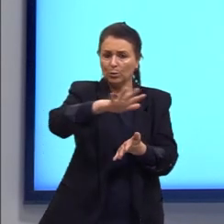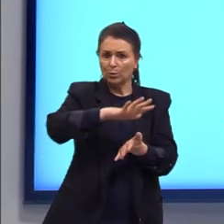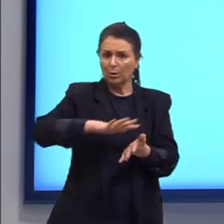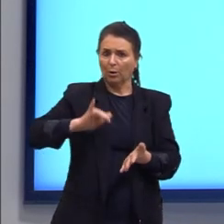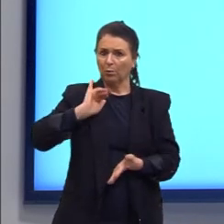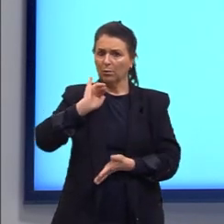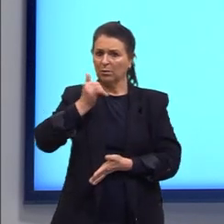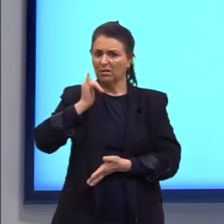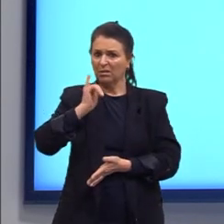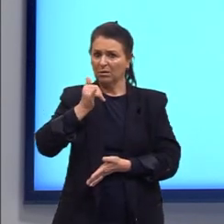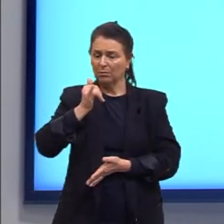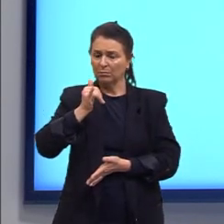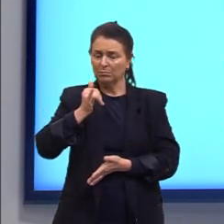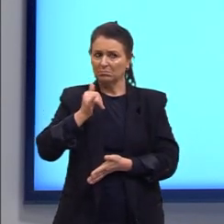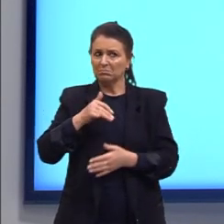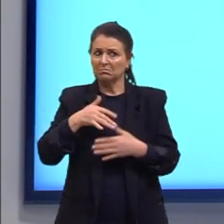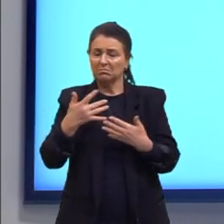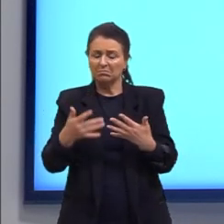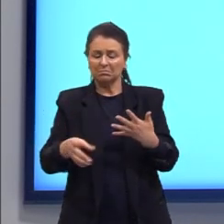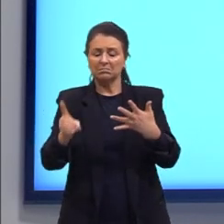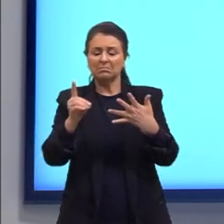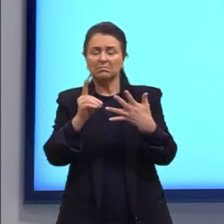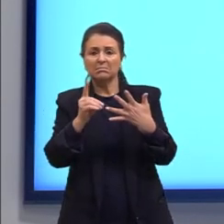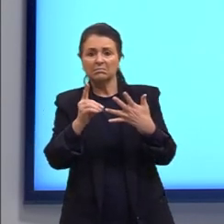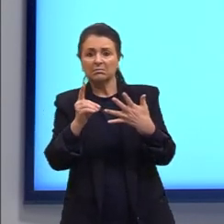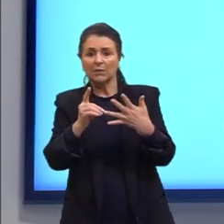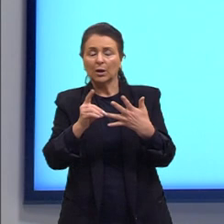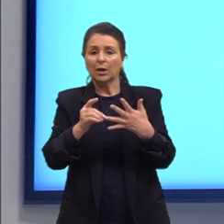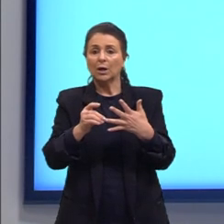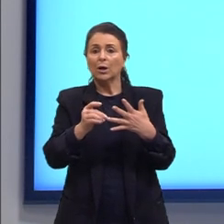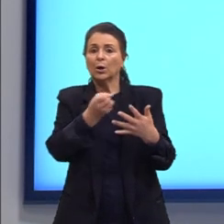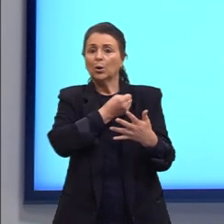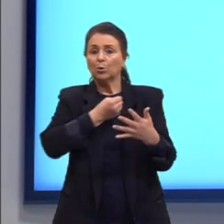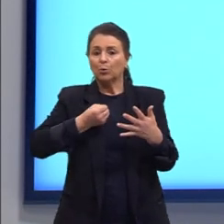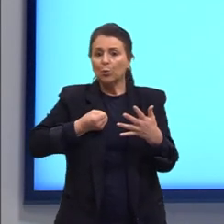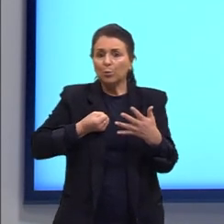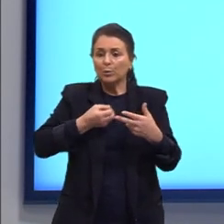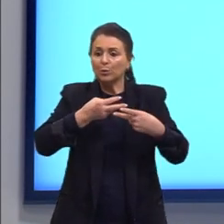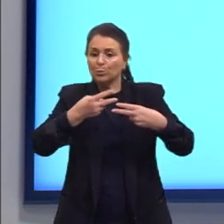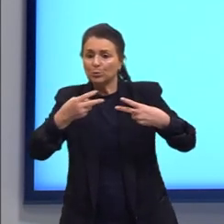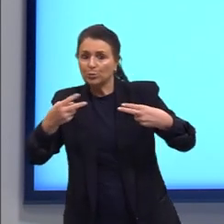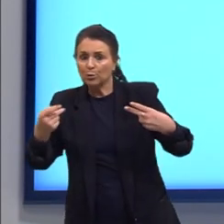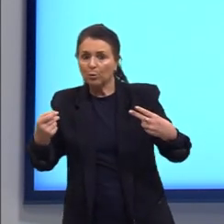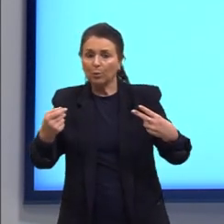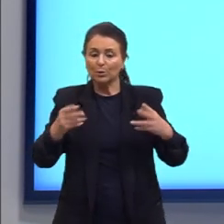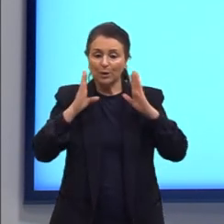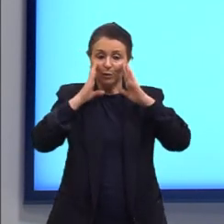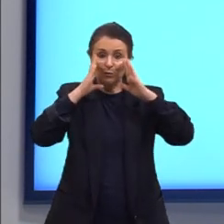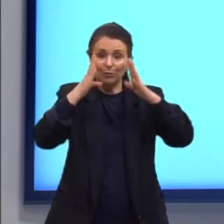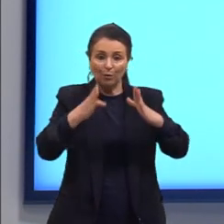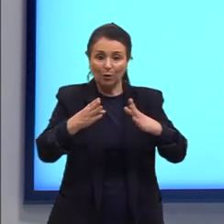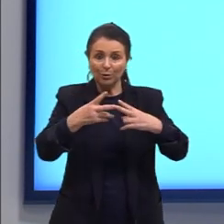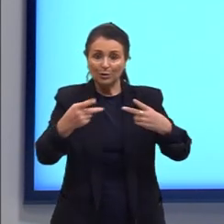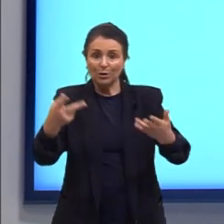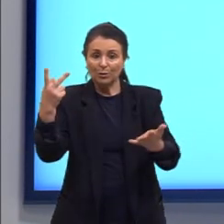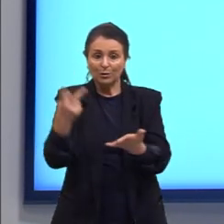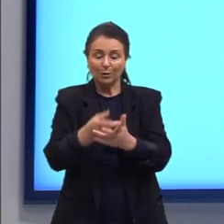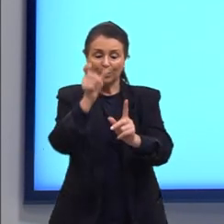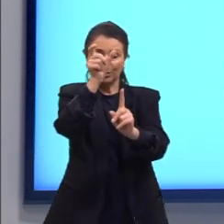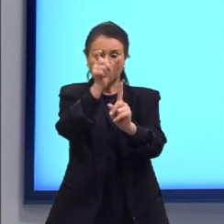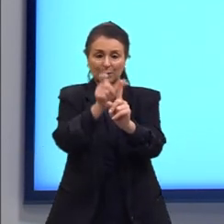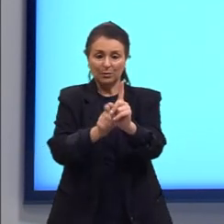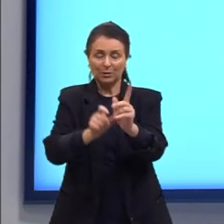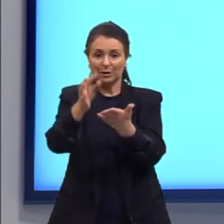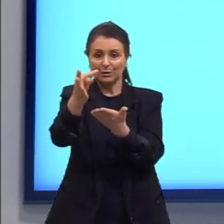que vai ser isso? Letra D. A enumeração de ações com foco nos eventos acontecidos, a personagem do